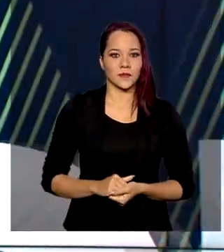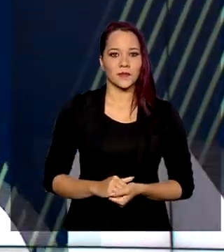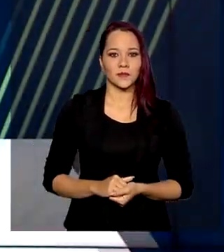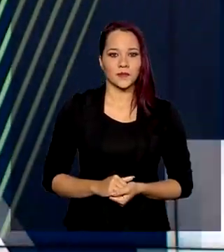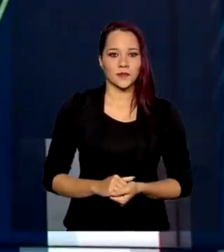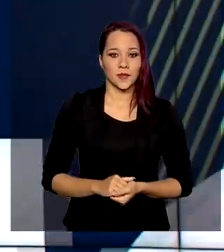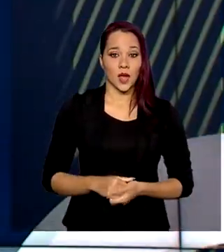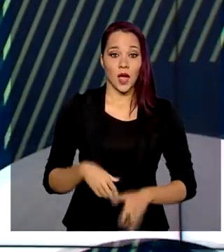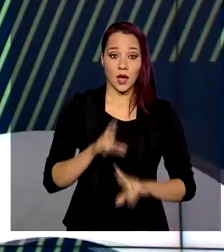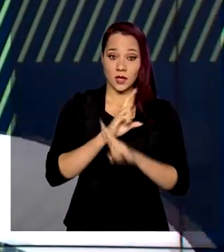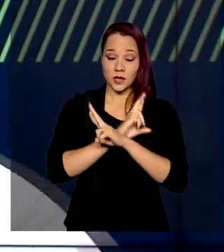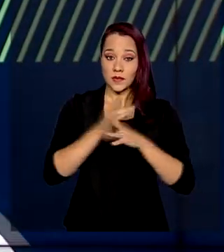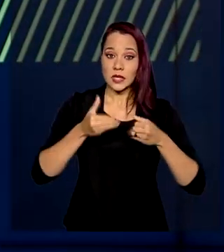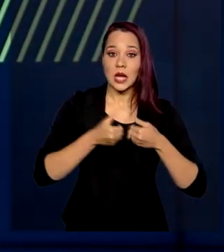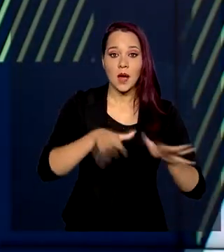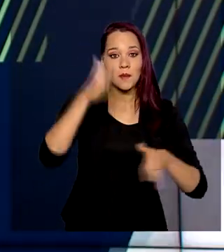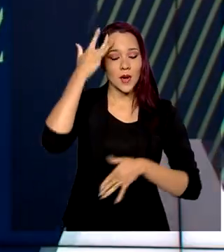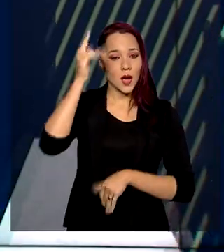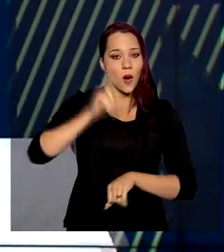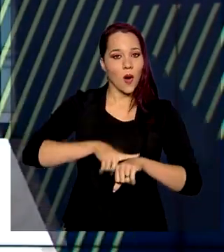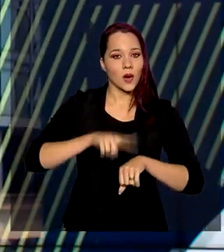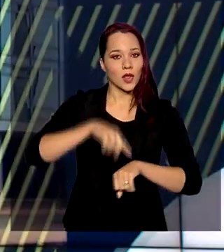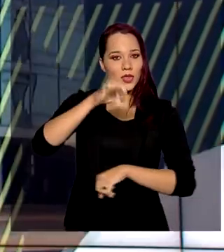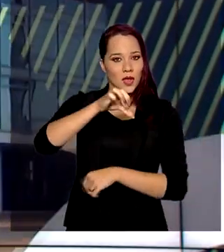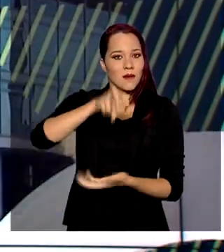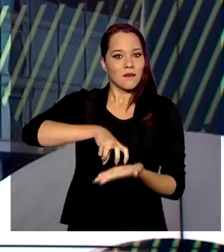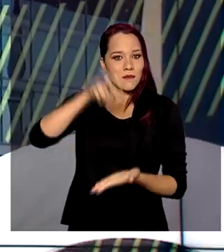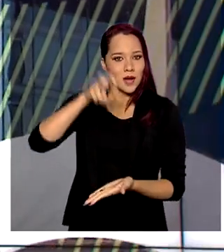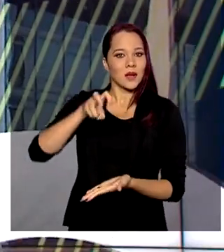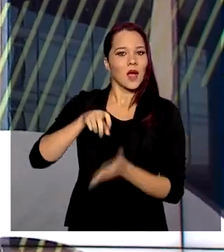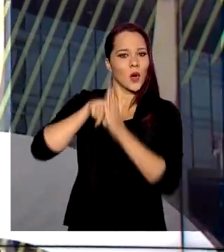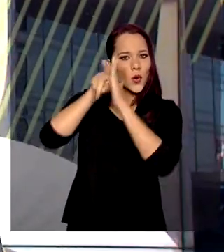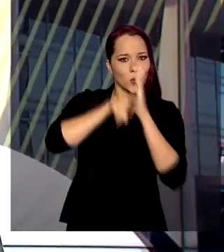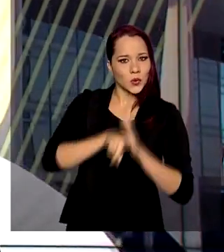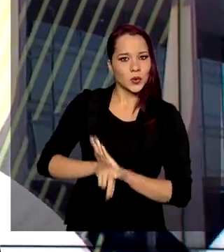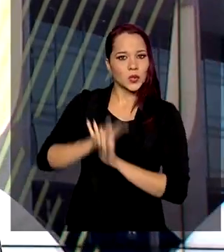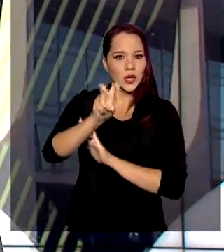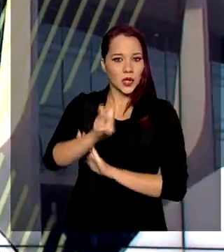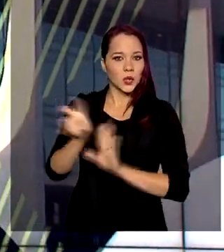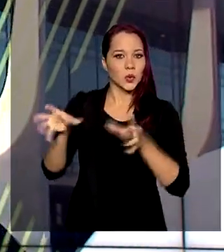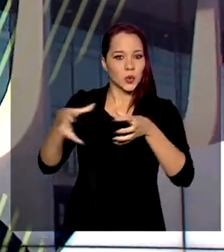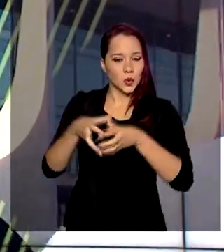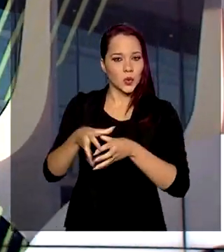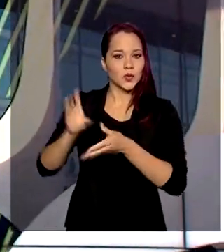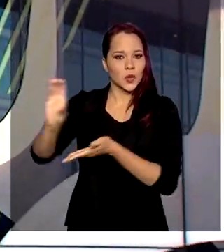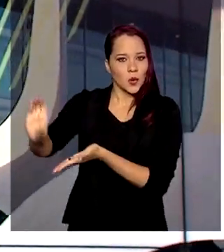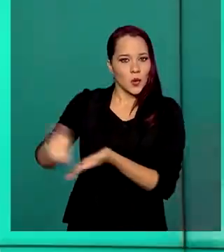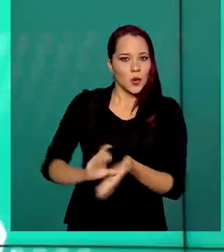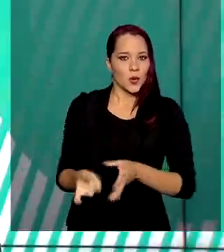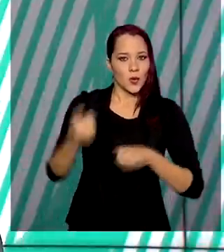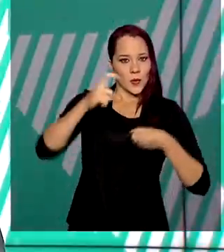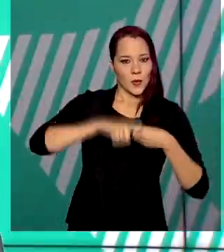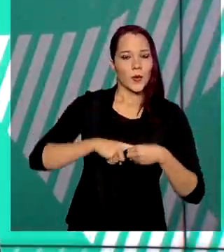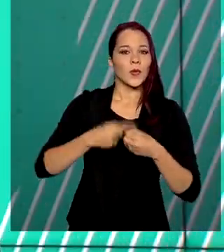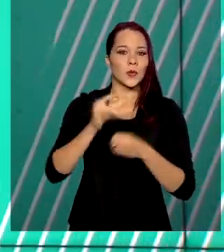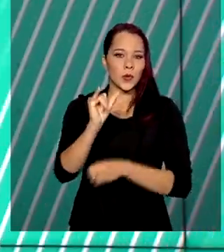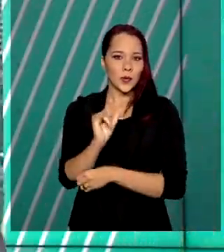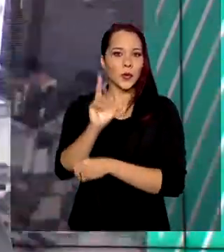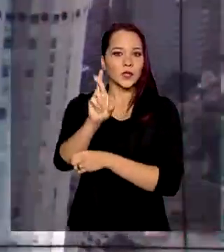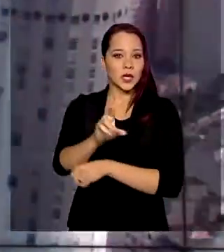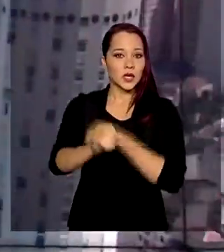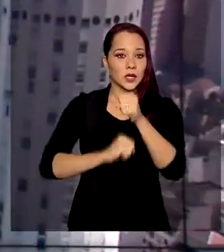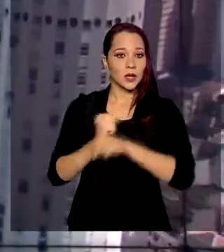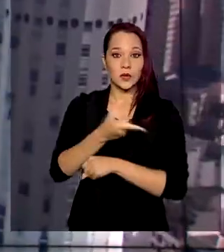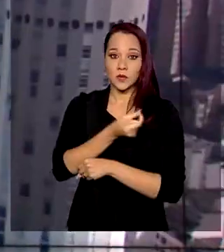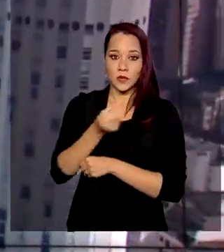E a Receita Federal abre amanhã às 9 horas a consulta ao quinto lote de restituição do Imposto de Renda 2020.